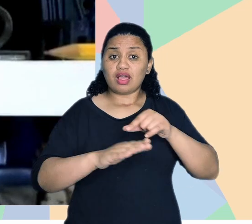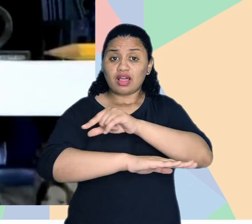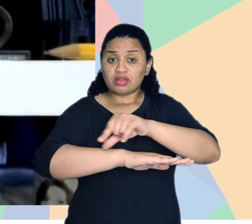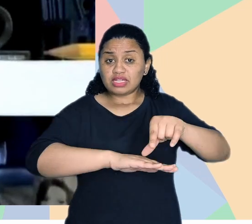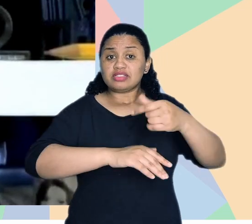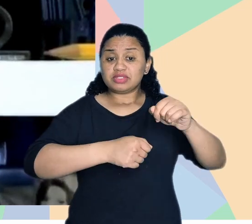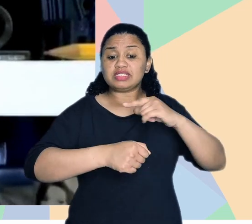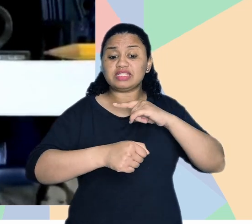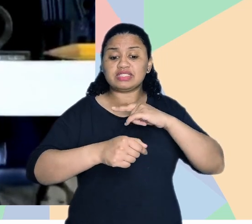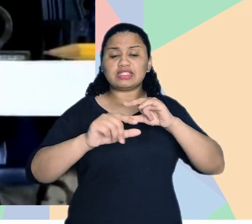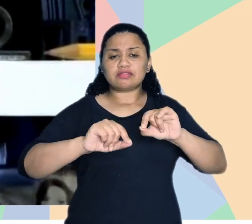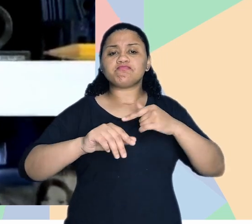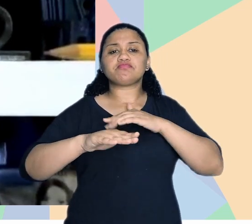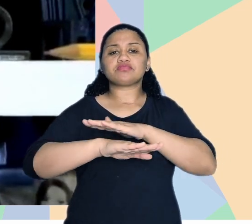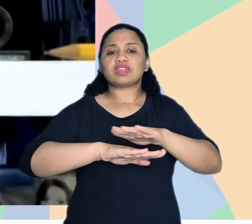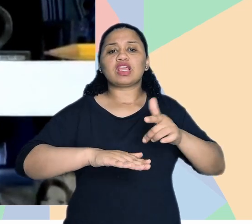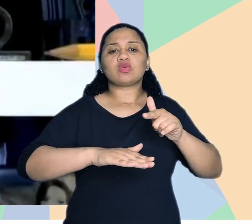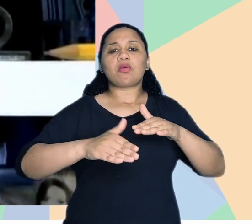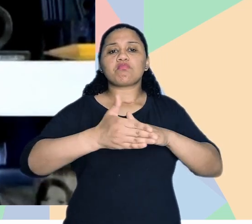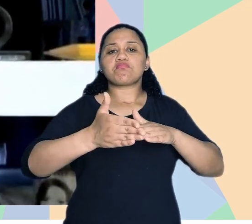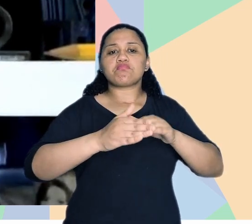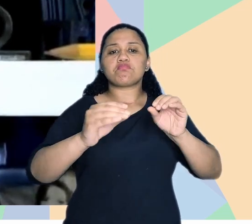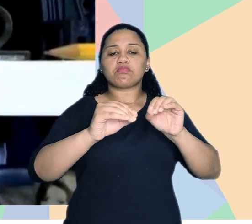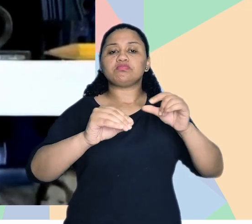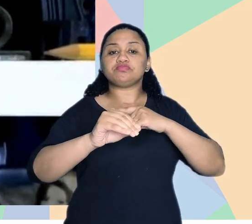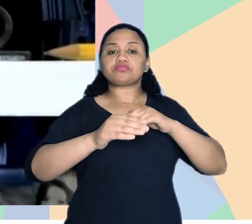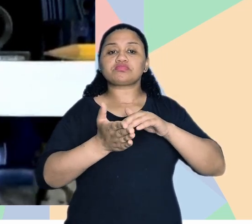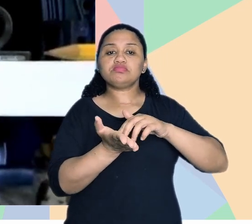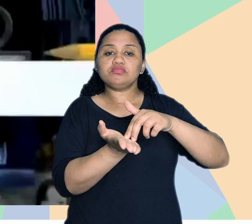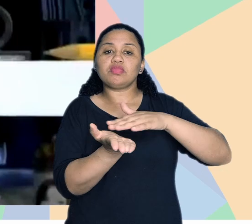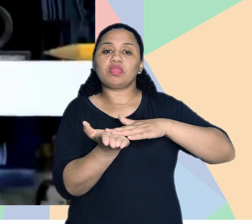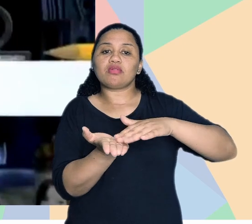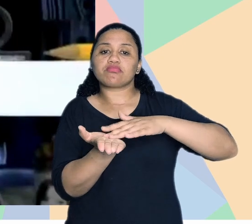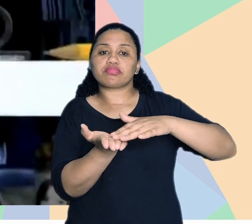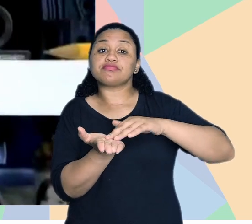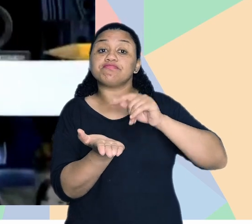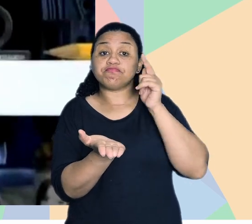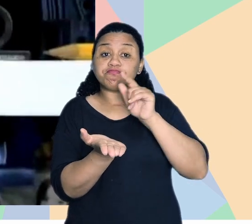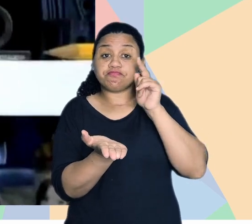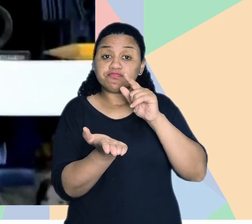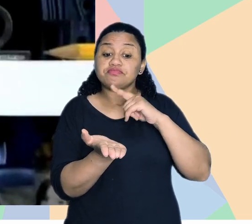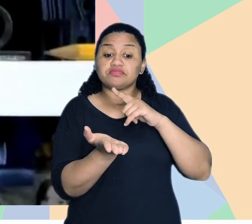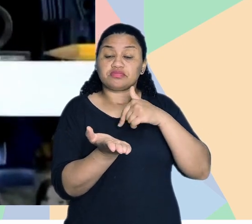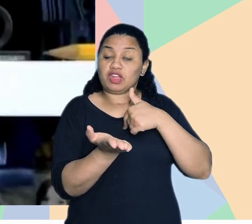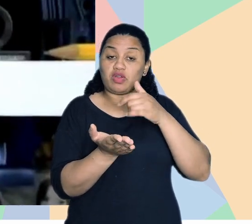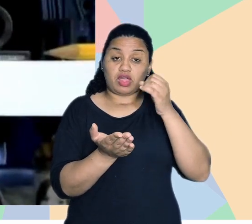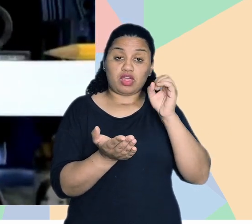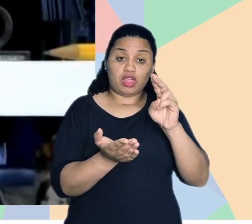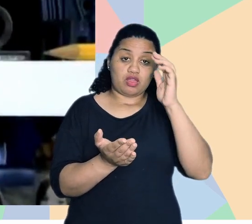requalificada, vou fazer só uma calçada que é livre de barreiras, tem uma sinalização Tati no piso,